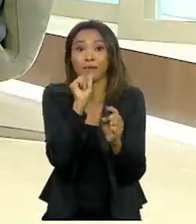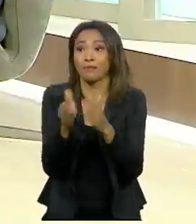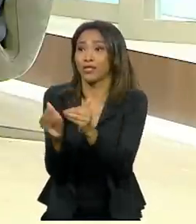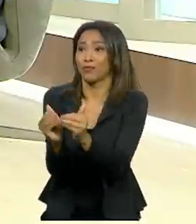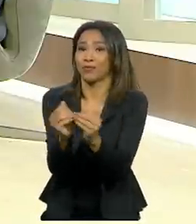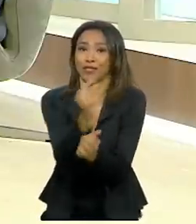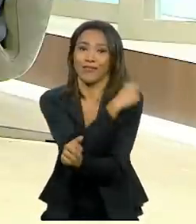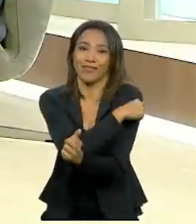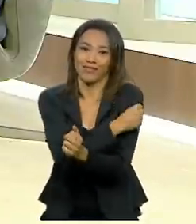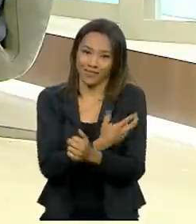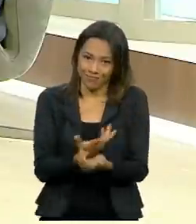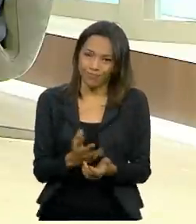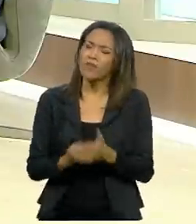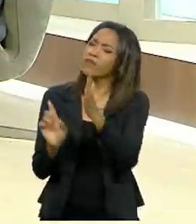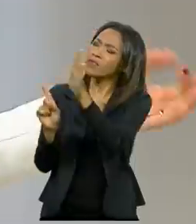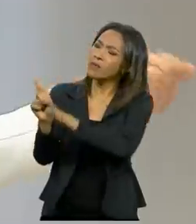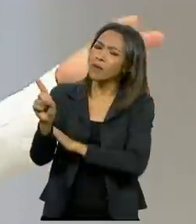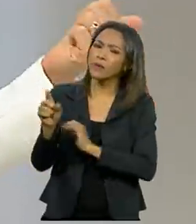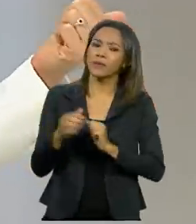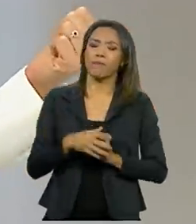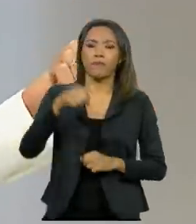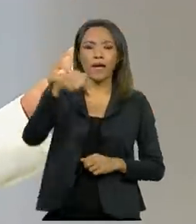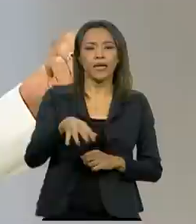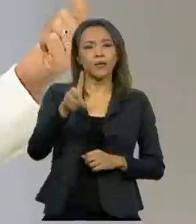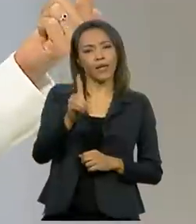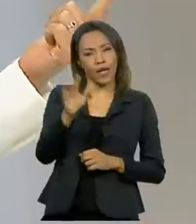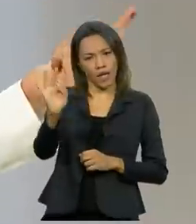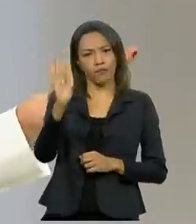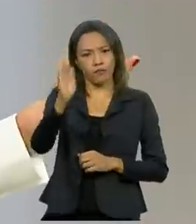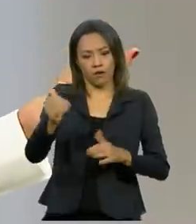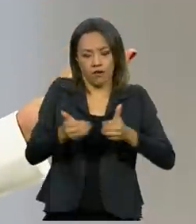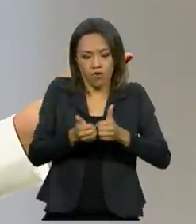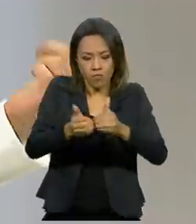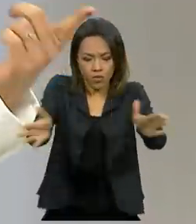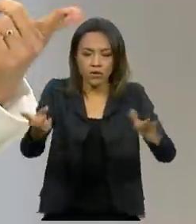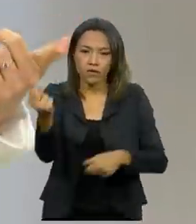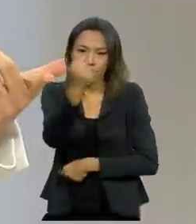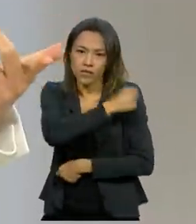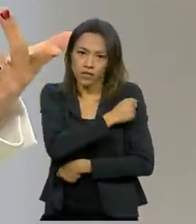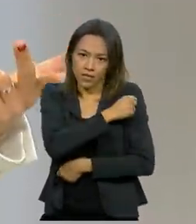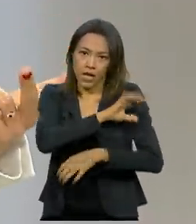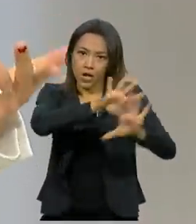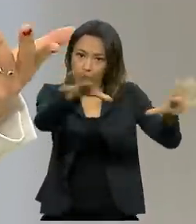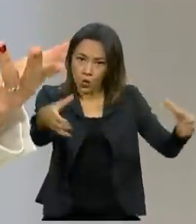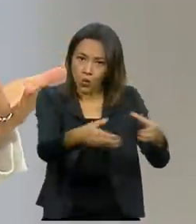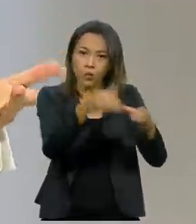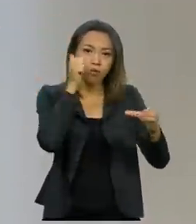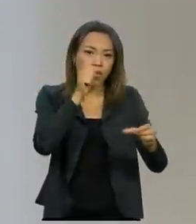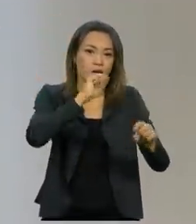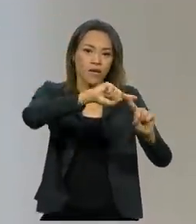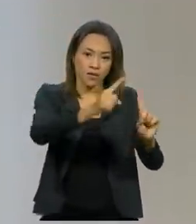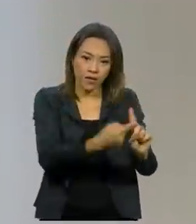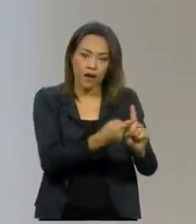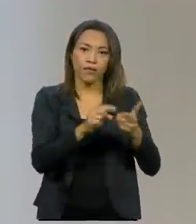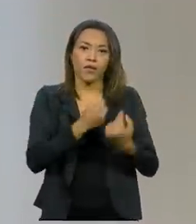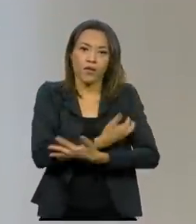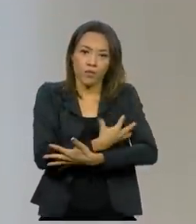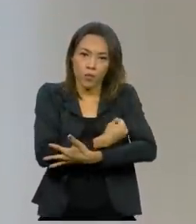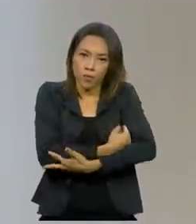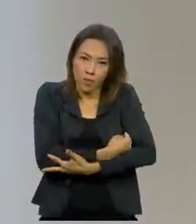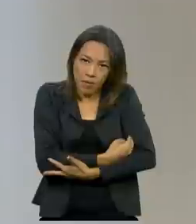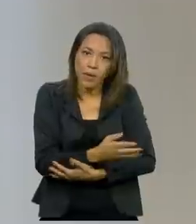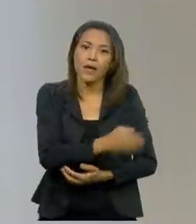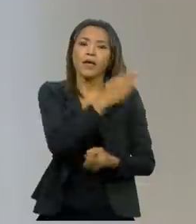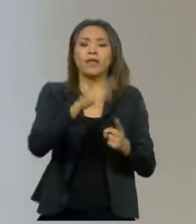vou aqui fazer uma pergunta para o senhor o seguinte. Distrito Federal já começou a vacinar as 100 comorbidades, puérperas, grávidas, lactantes. Tem Belo